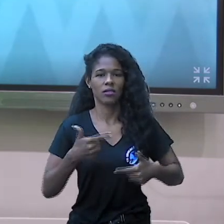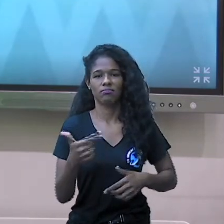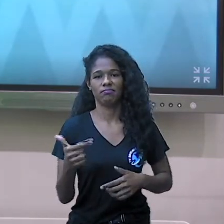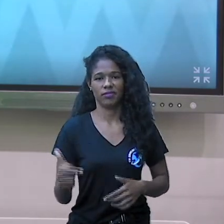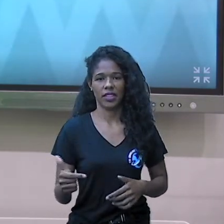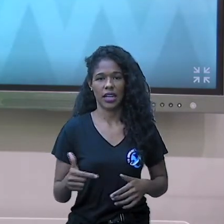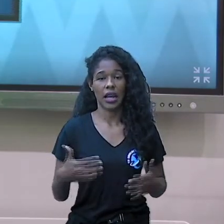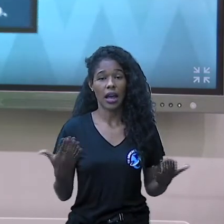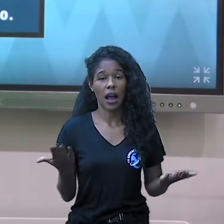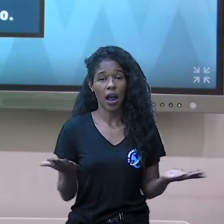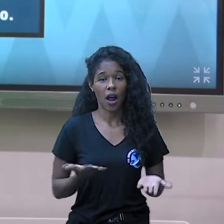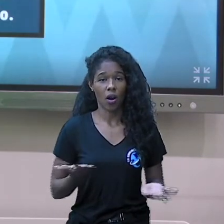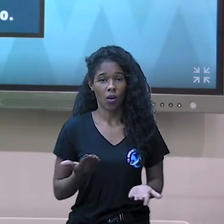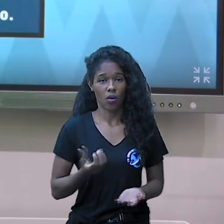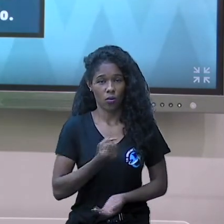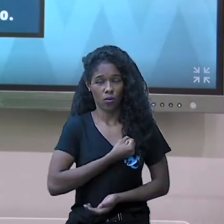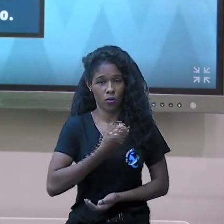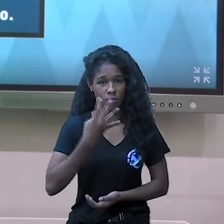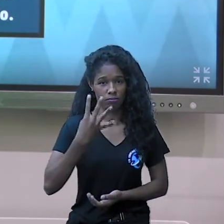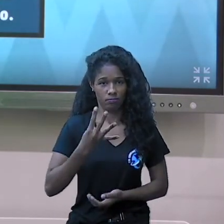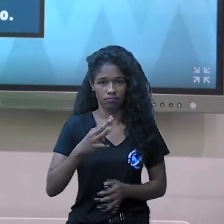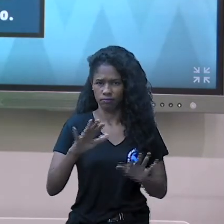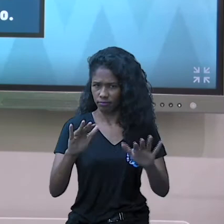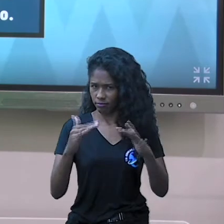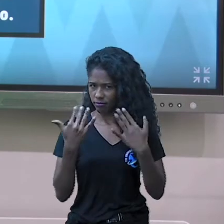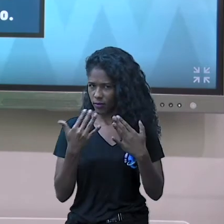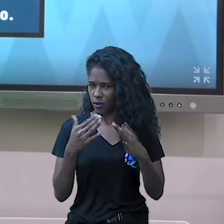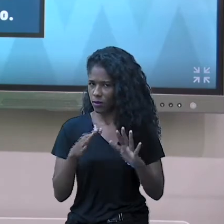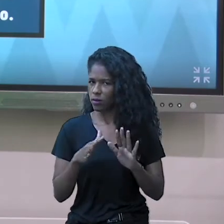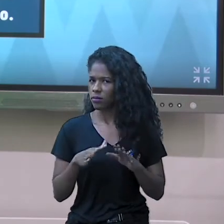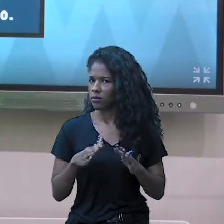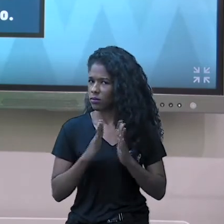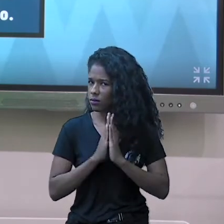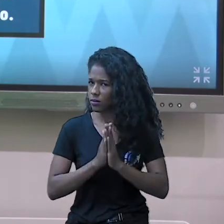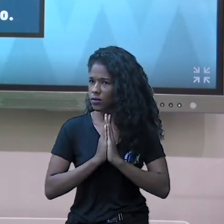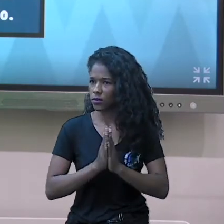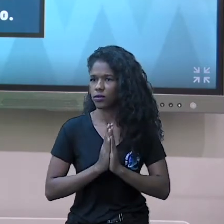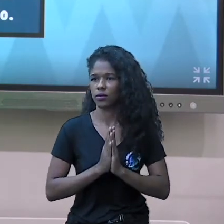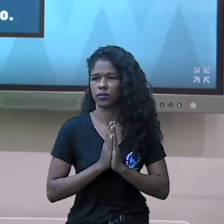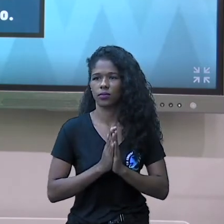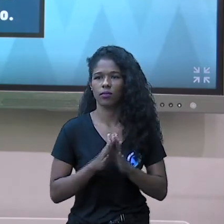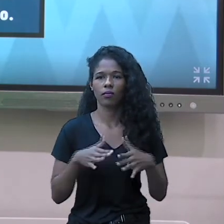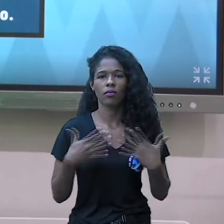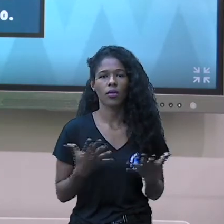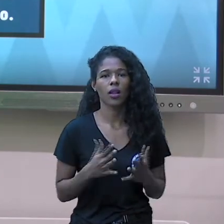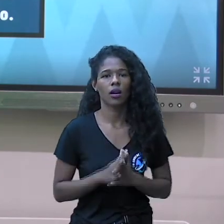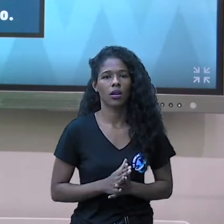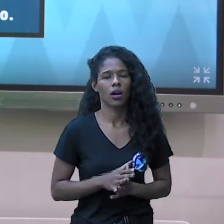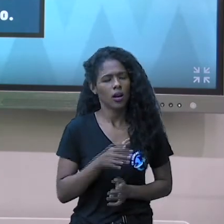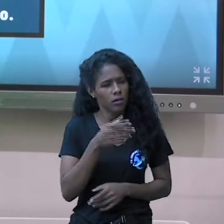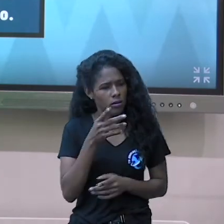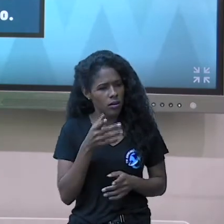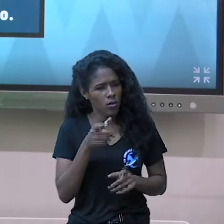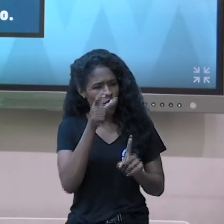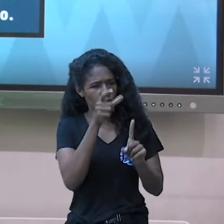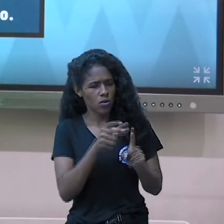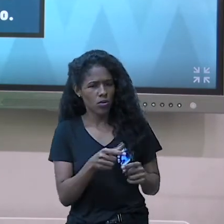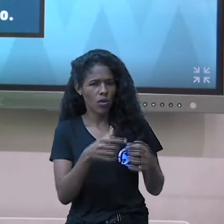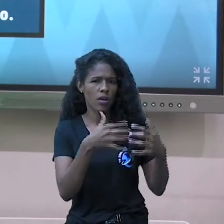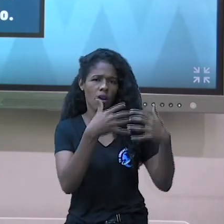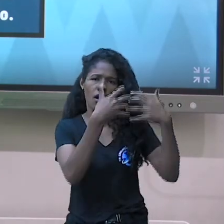lá. Quatro. Olha, presta atenção, hein? Na voz reflexiva, o sujeito, ele faz o quê, pessoal?